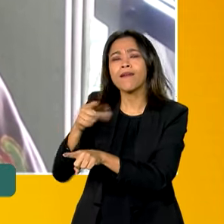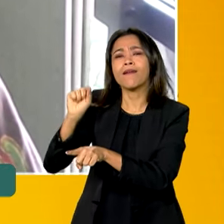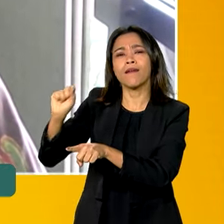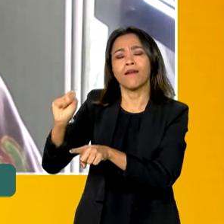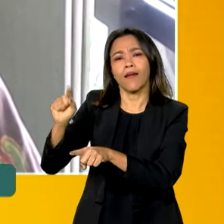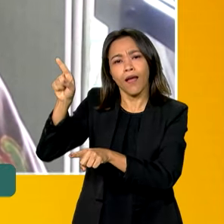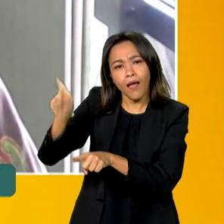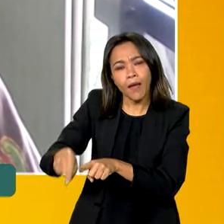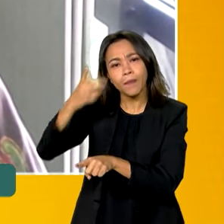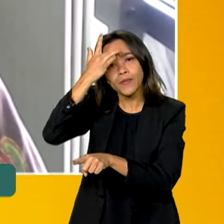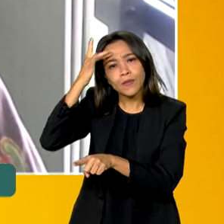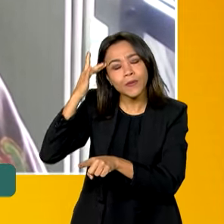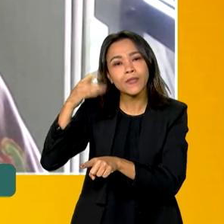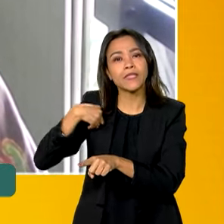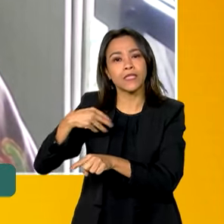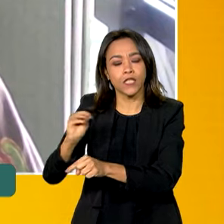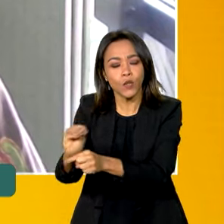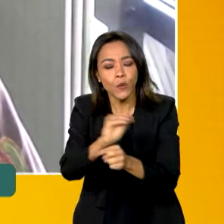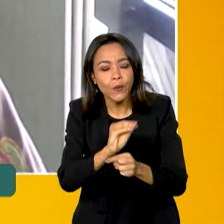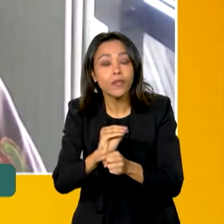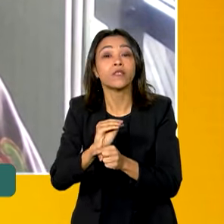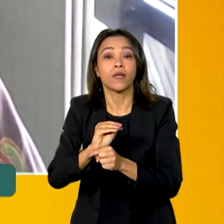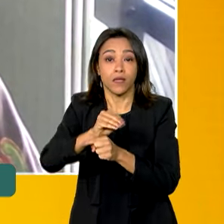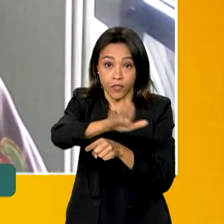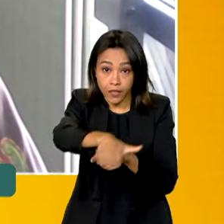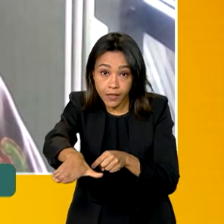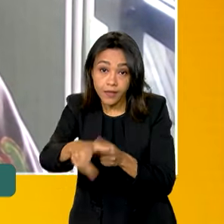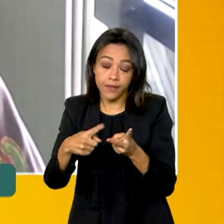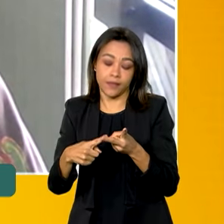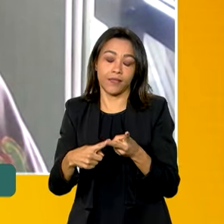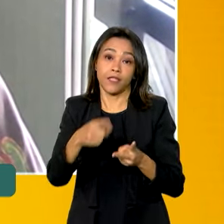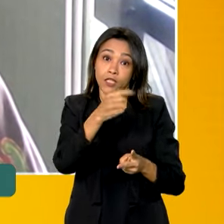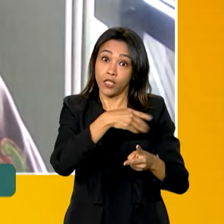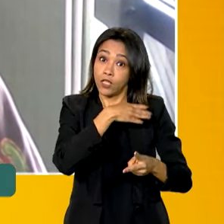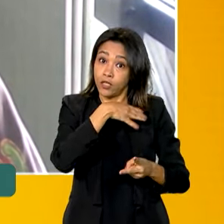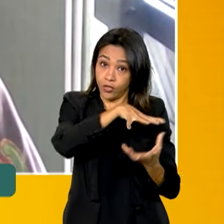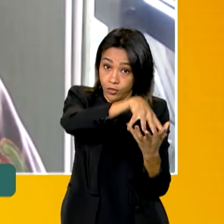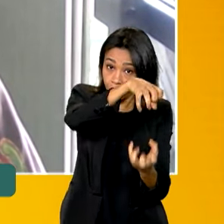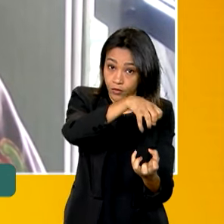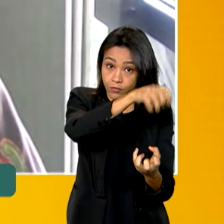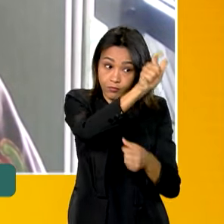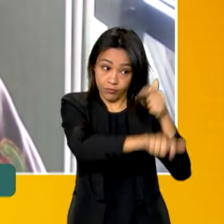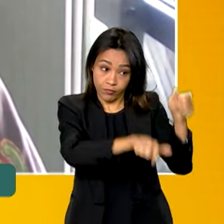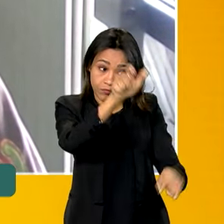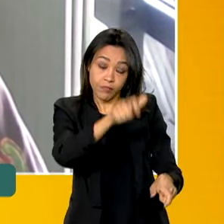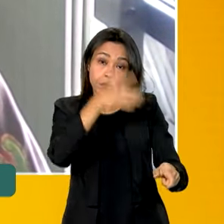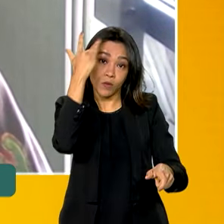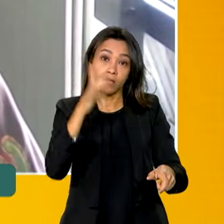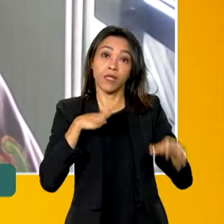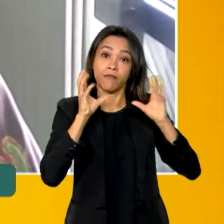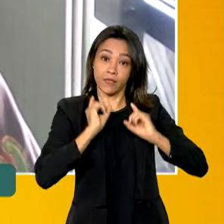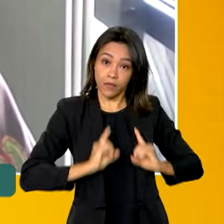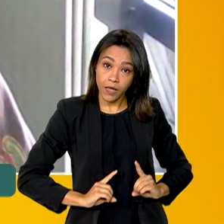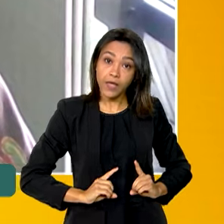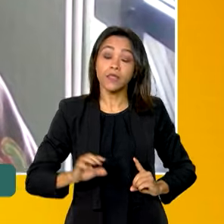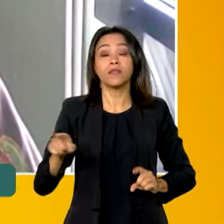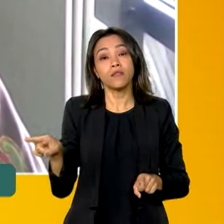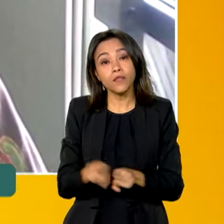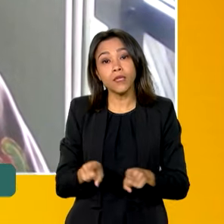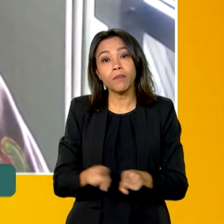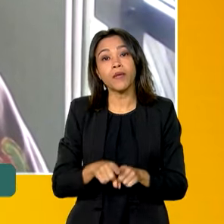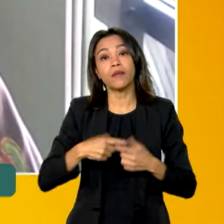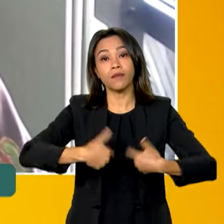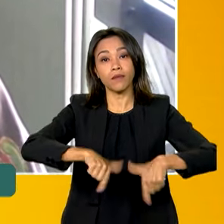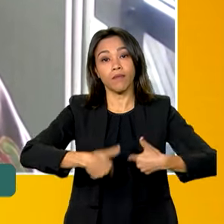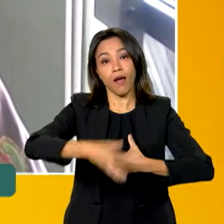cuidam de crianças, de idosos, de pessoas doentes ou deficientes e trabalhadores